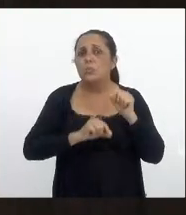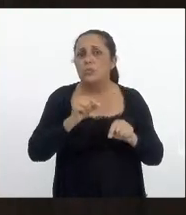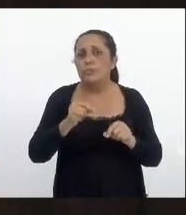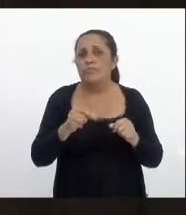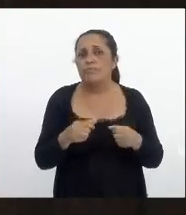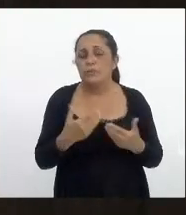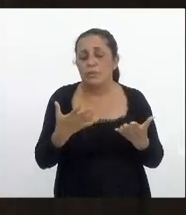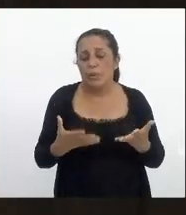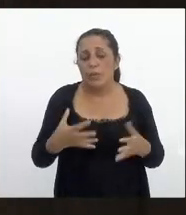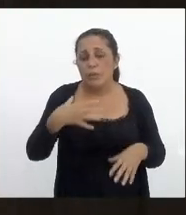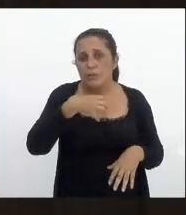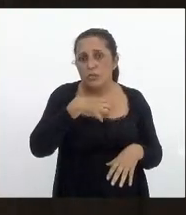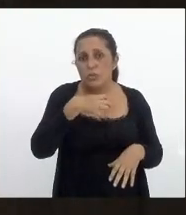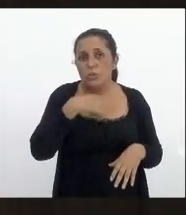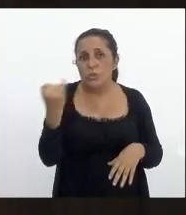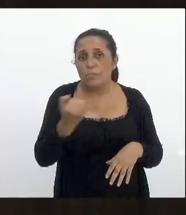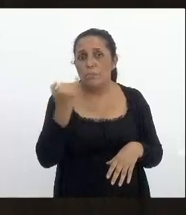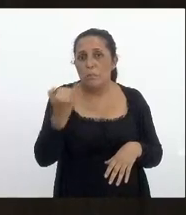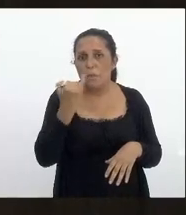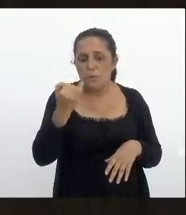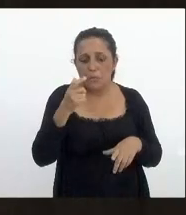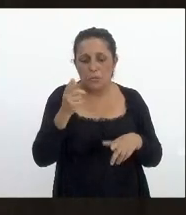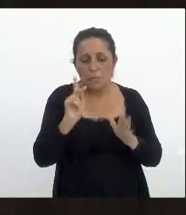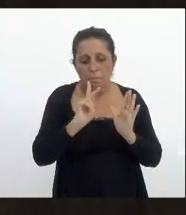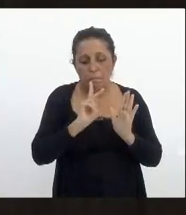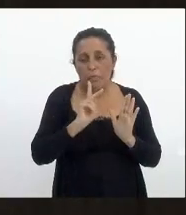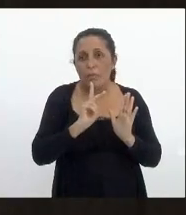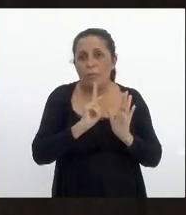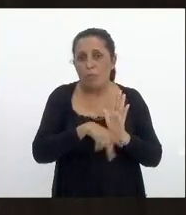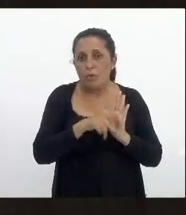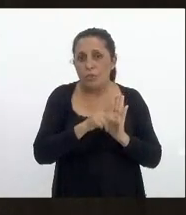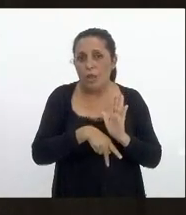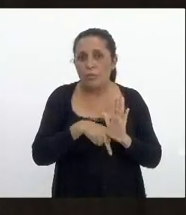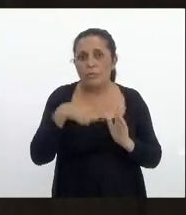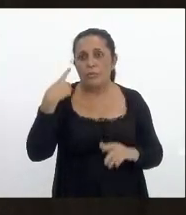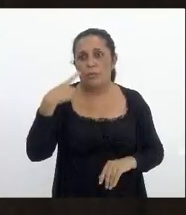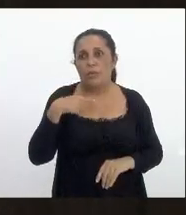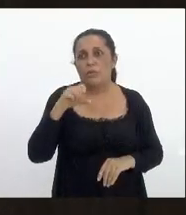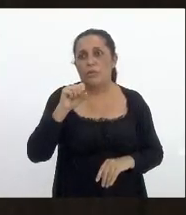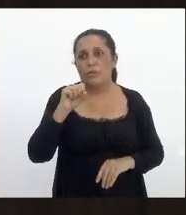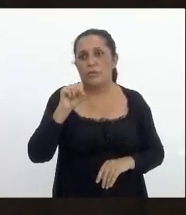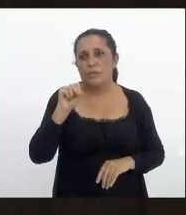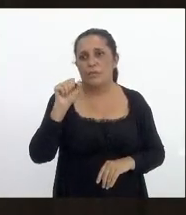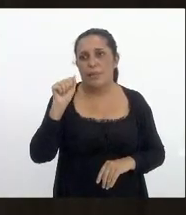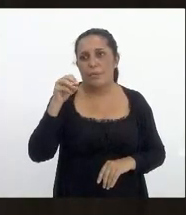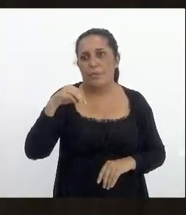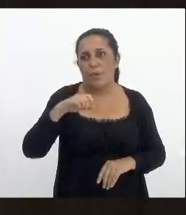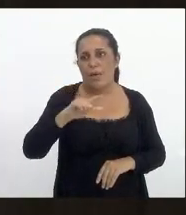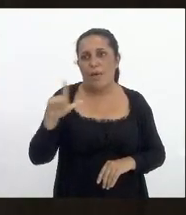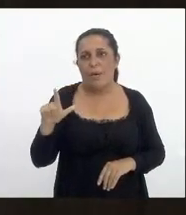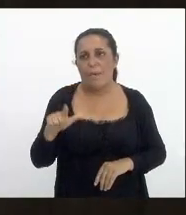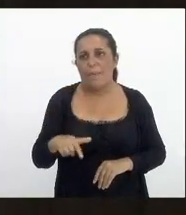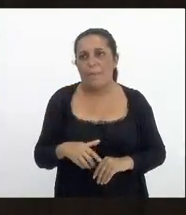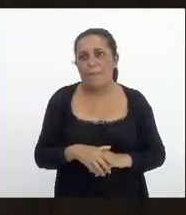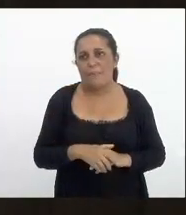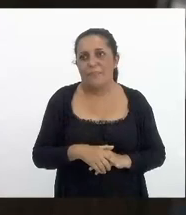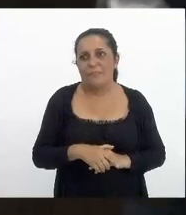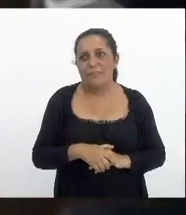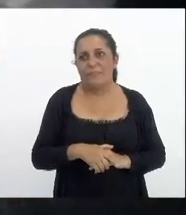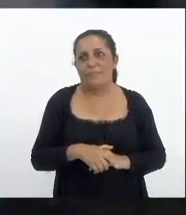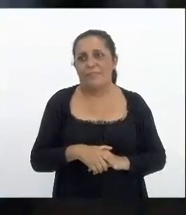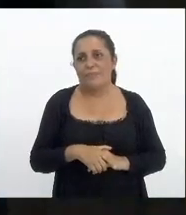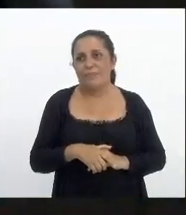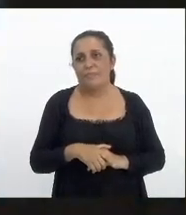acho que é importante o projeto do deputado Silas Malafaia Samuel desculpa Samuel Silas